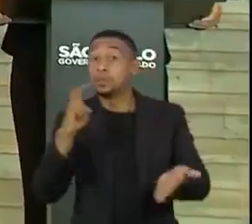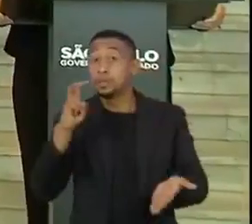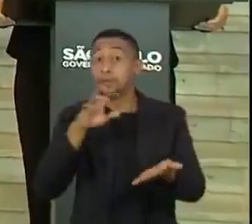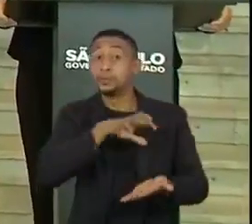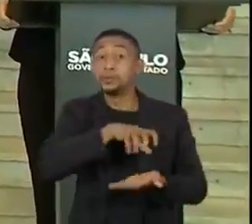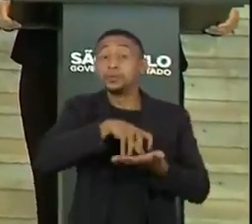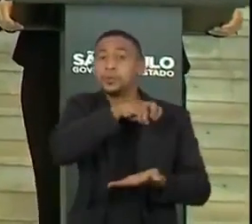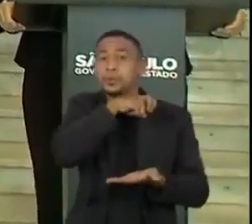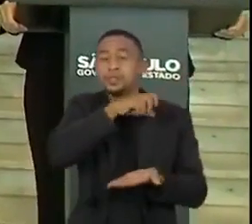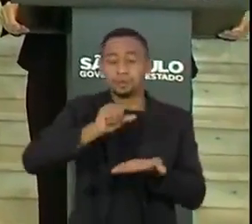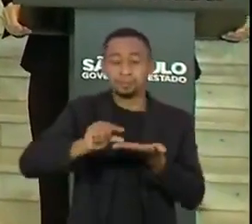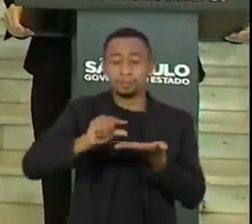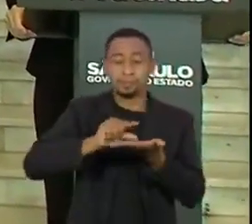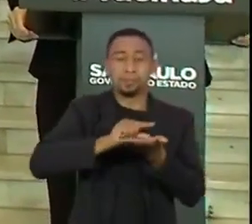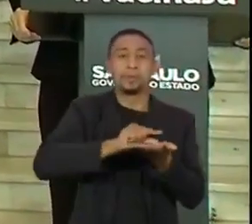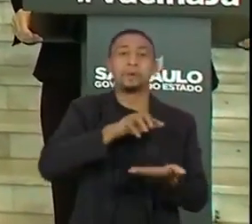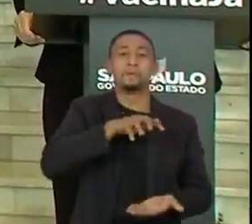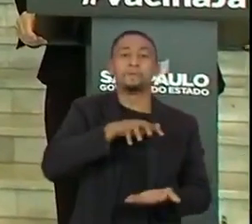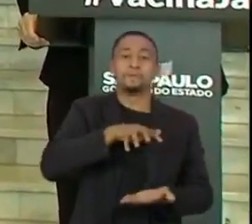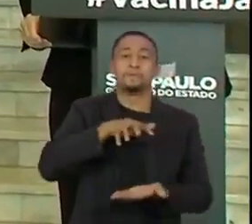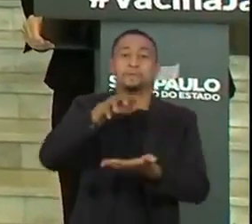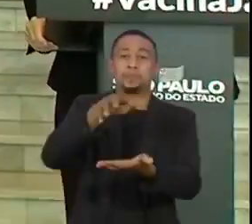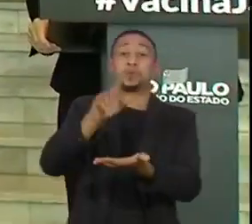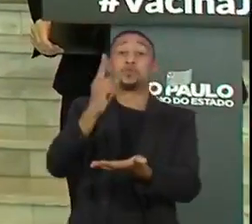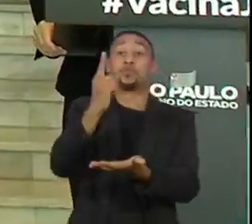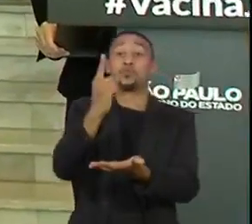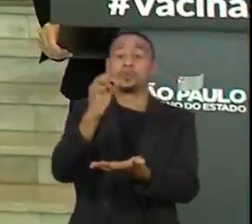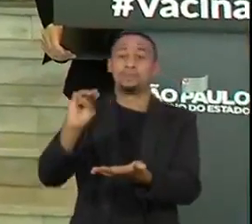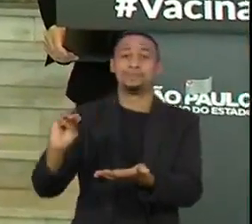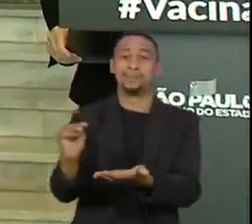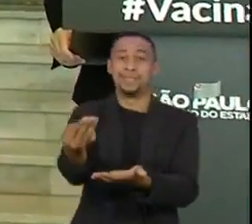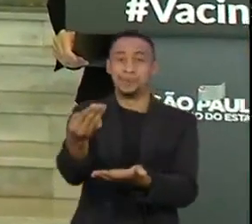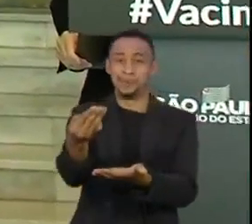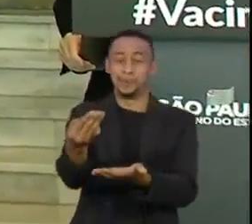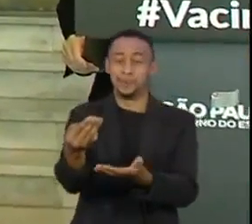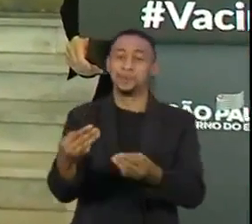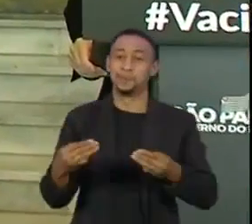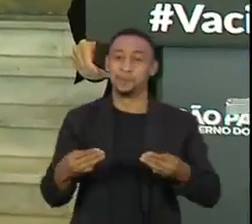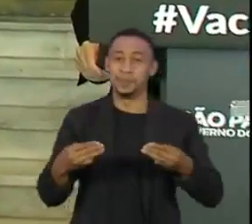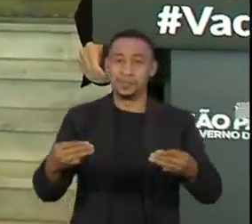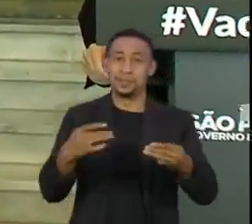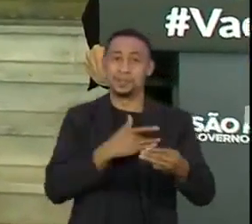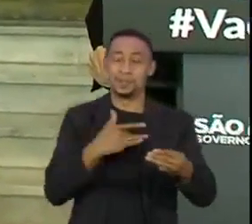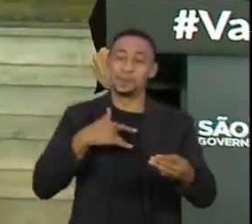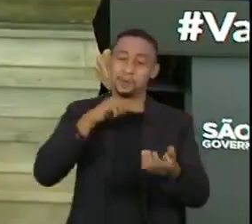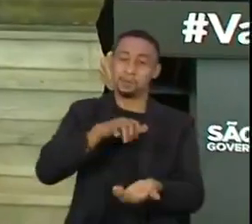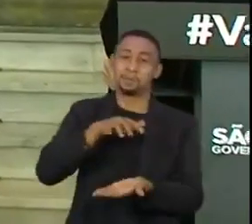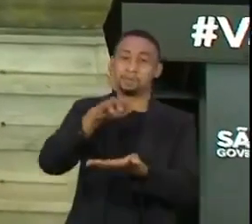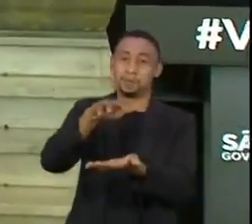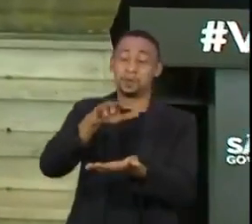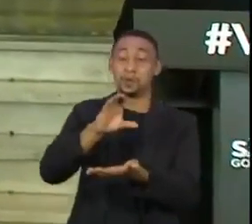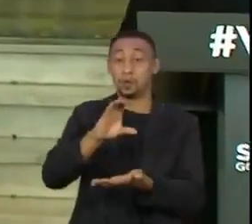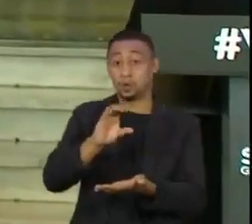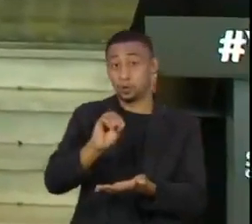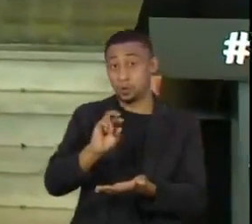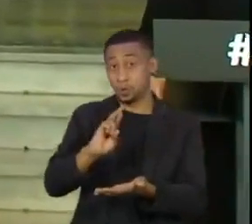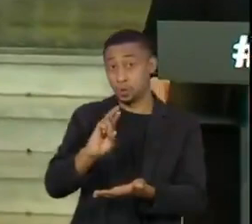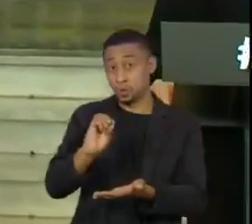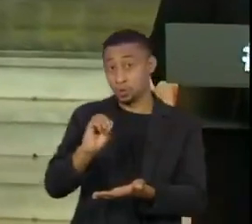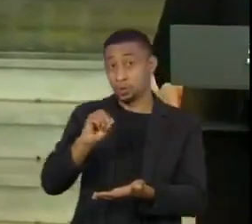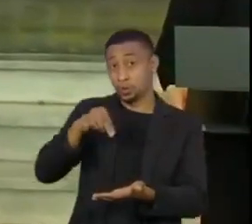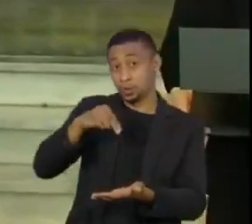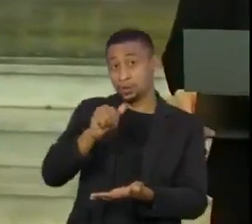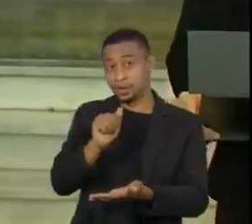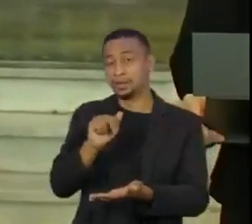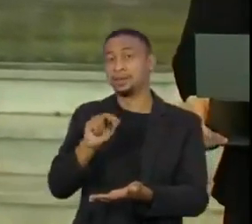no Instituto Butantan mais 1 milhão de doses da vacina do Brasil, da vacina do Butantan, a Coronavac, para o Ministério